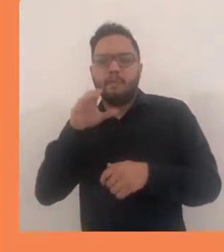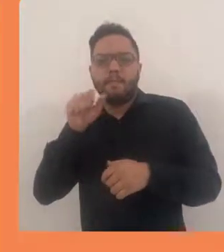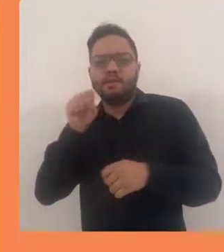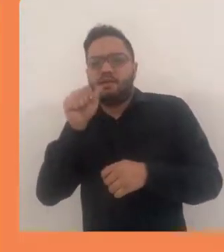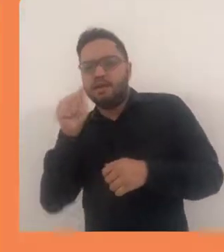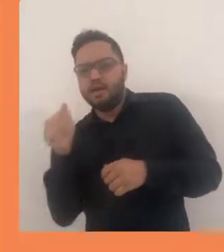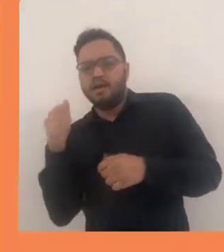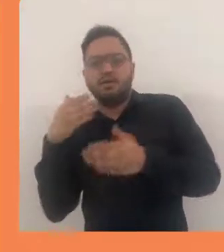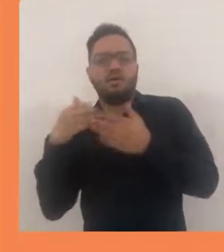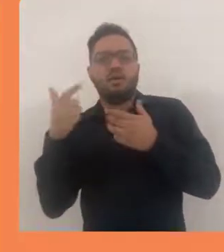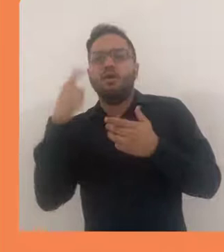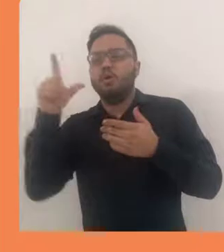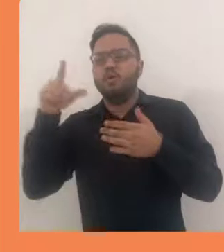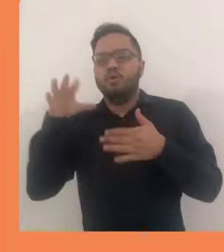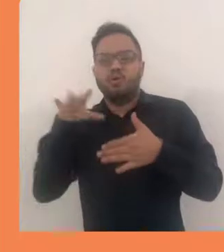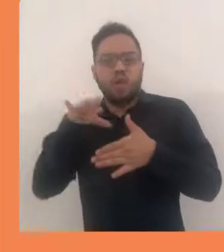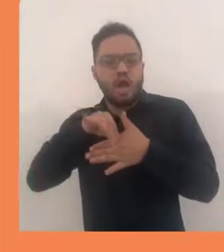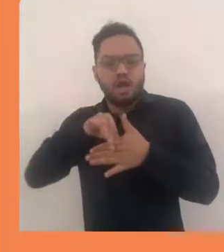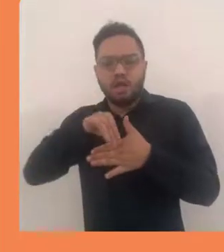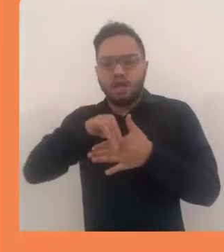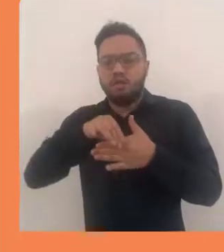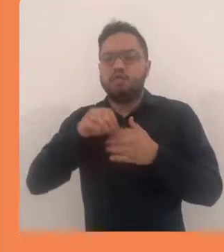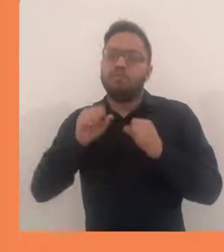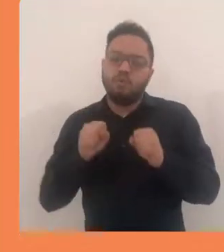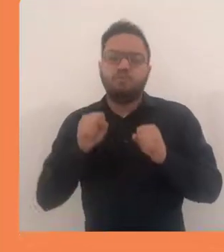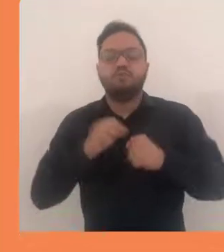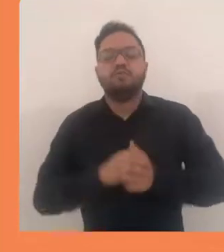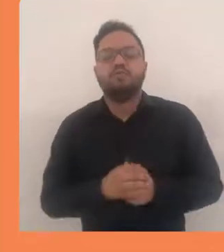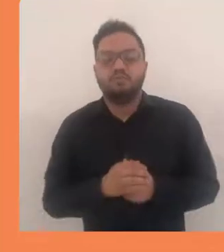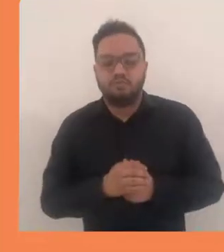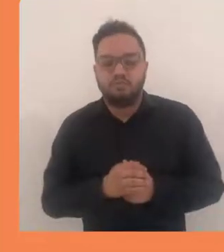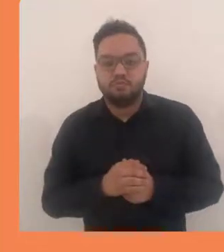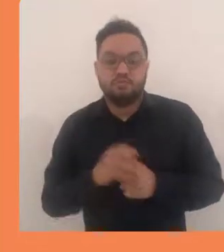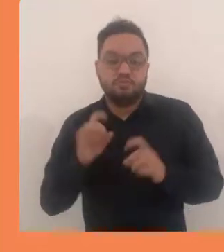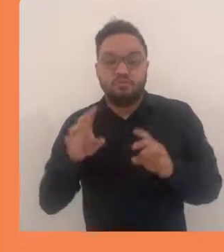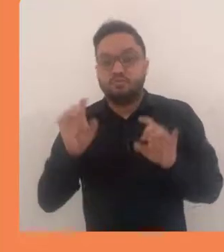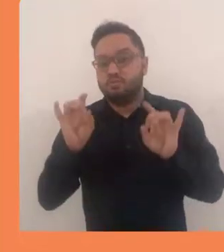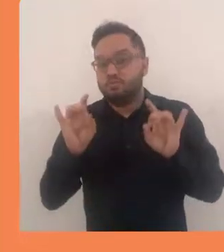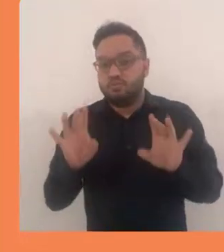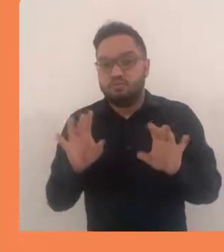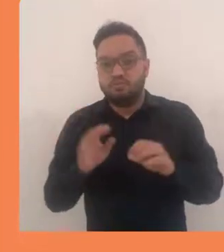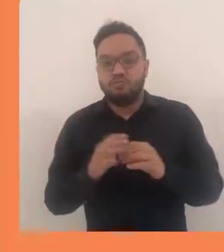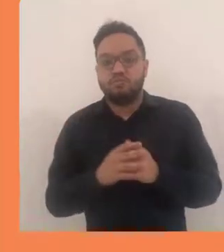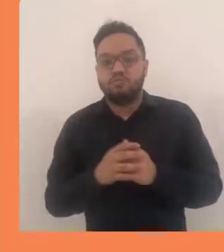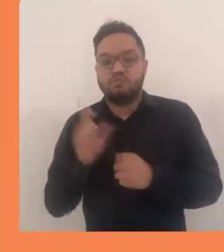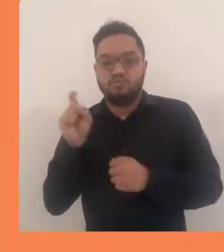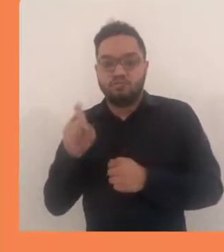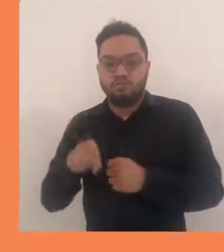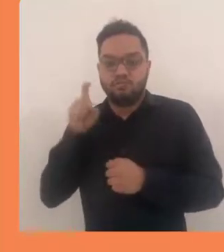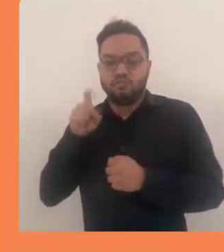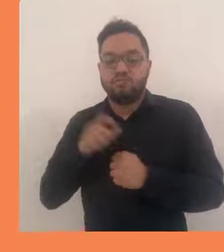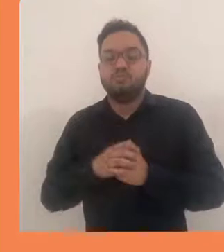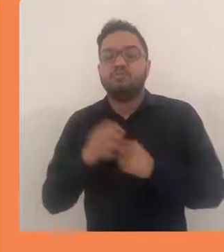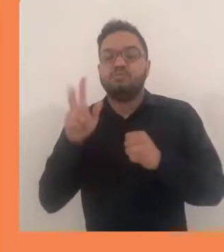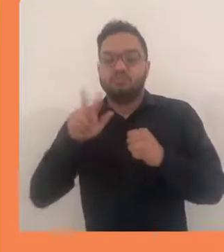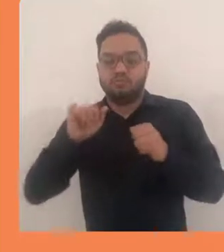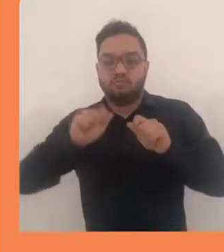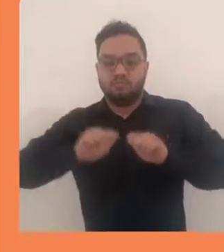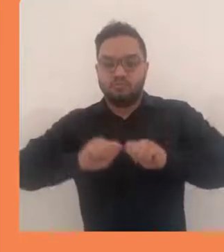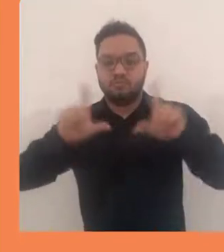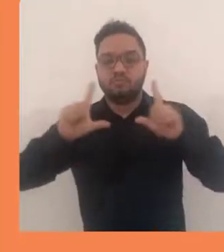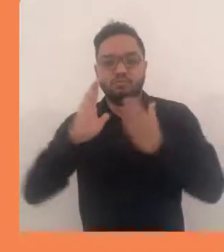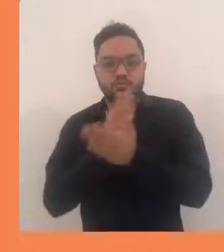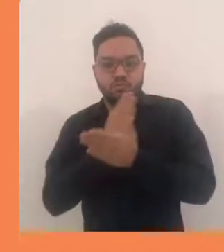buscar um link na Wikimedia, ou no Picasa, ou em algum arquivo que você tenha. Então você pode simplesmente